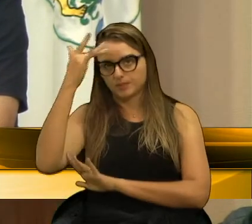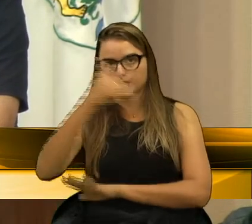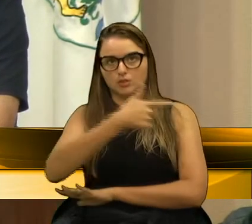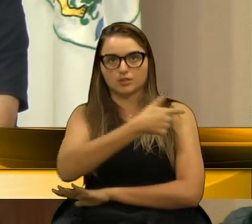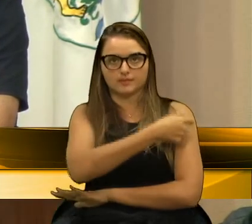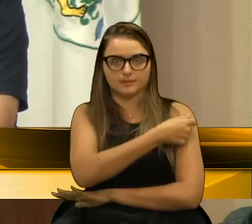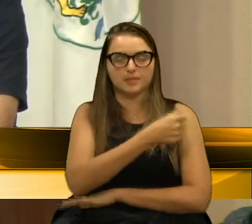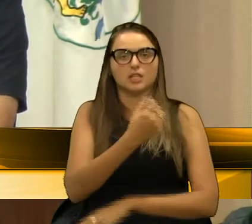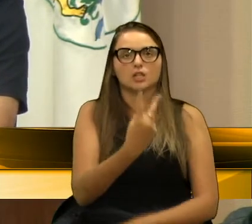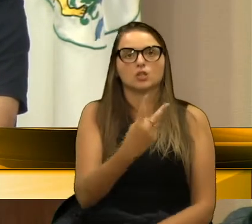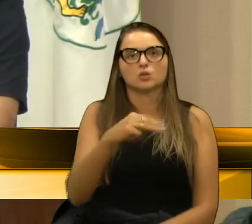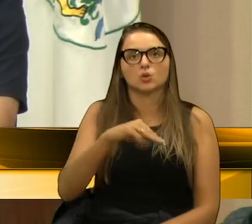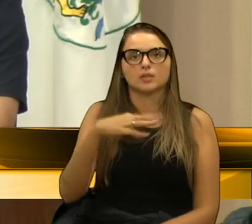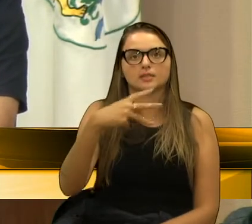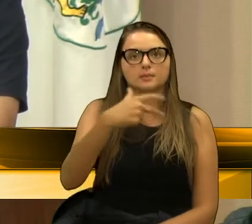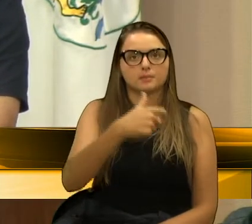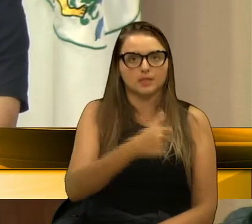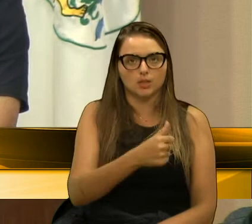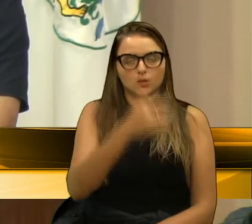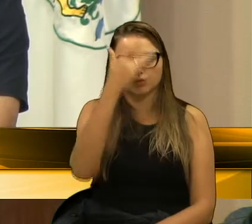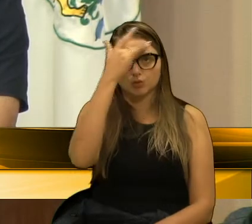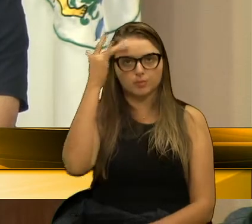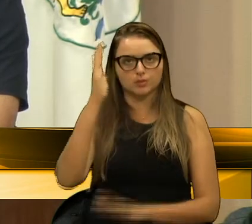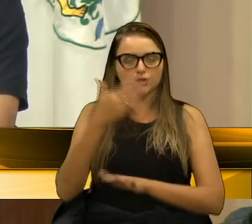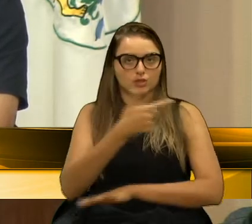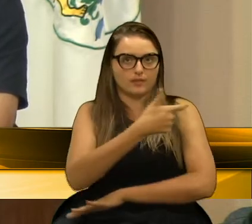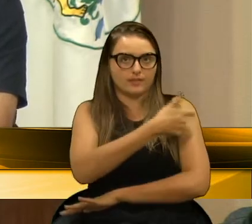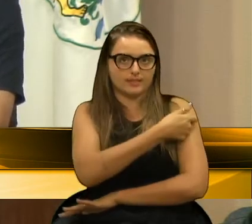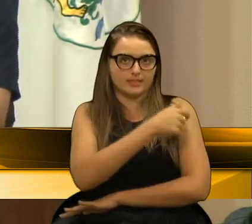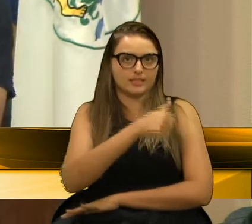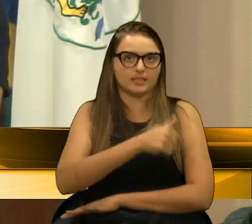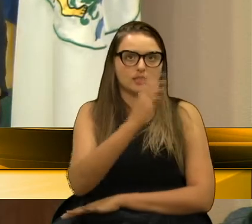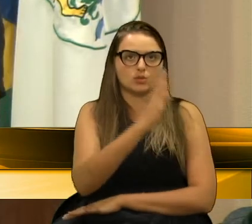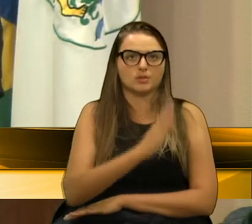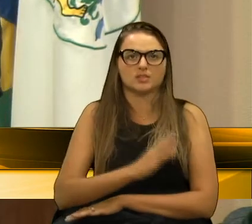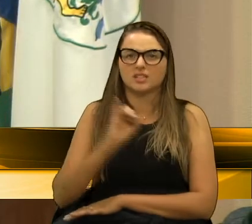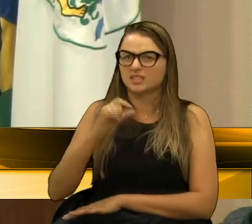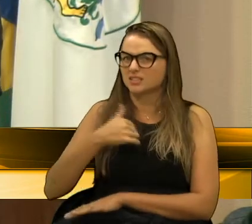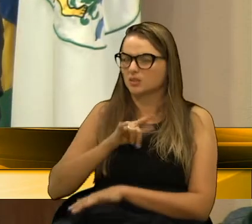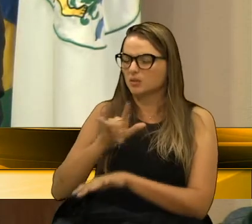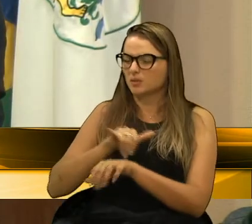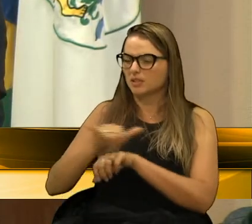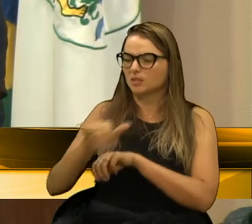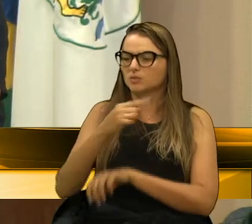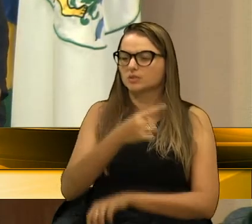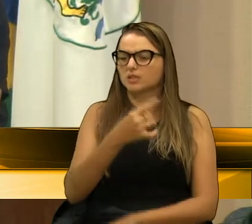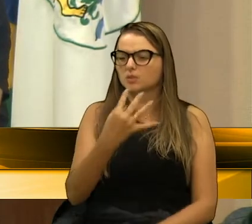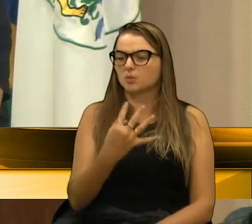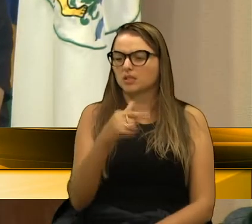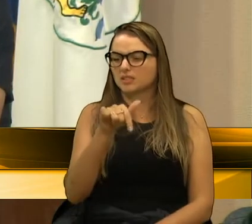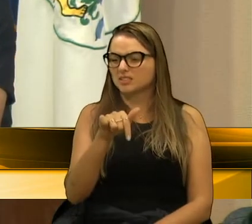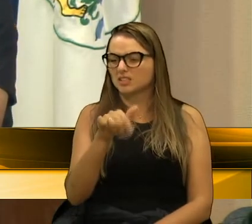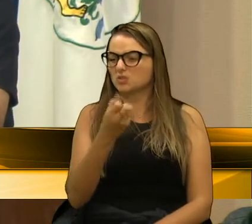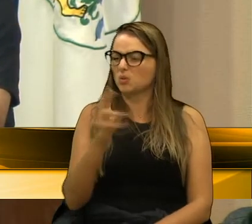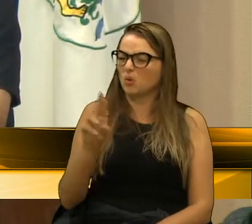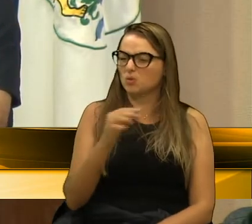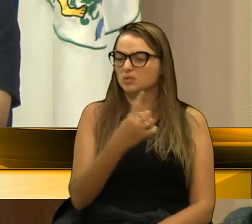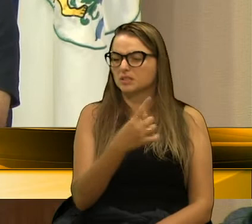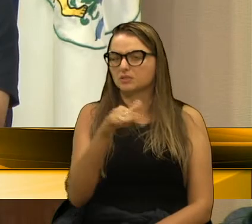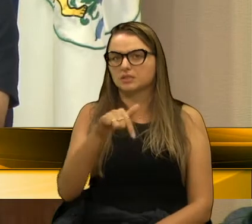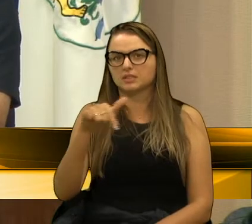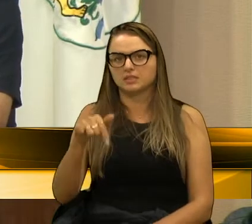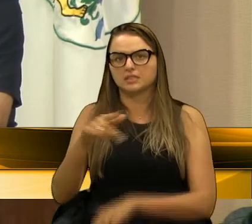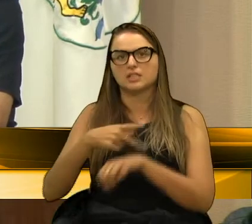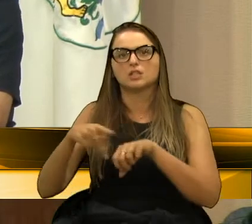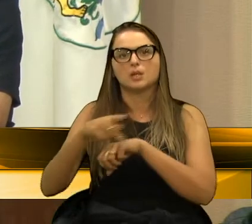de pessoas já. E, se eu não me engano, são 147 ou 177 países no